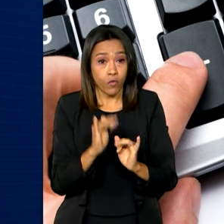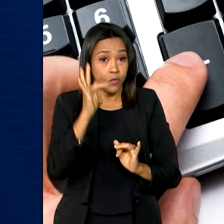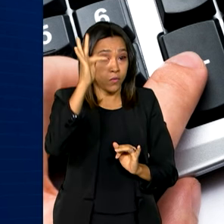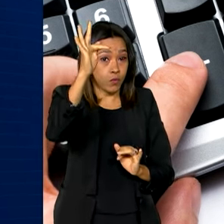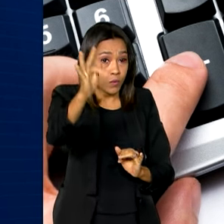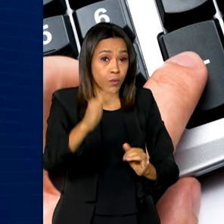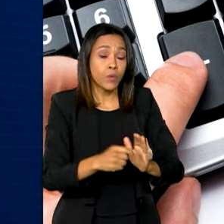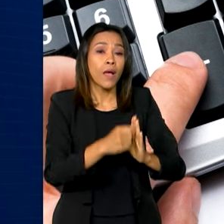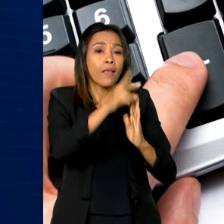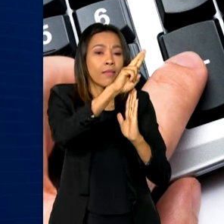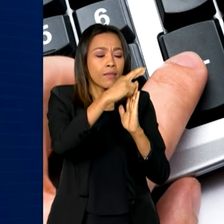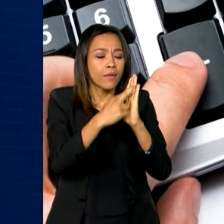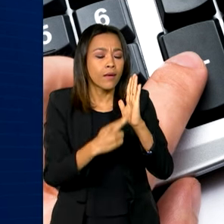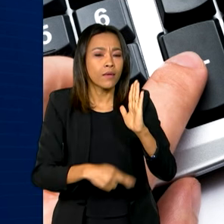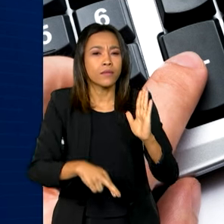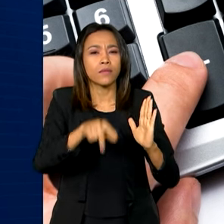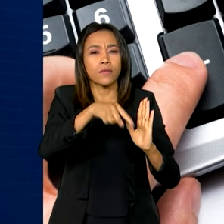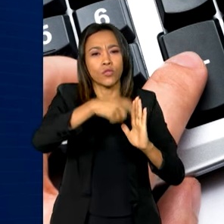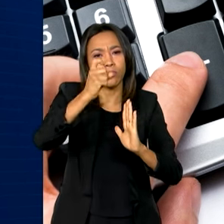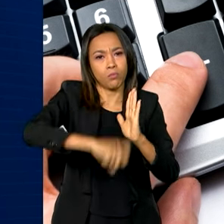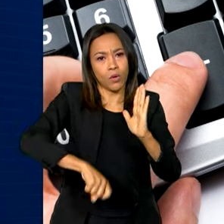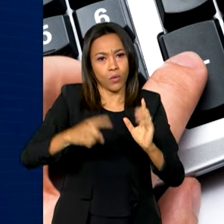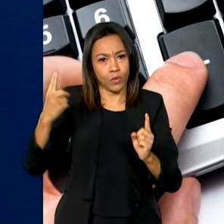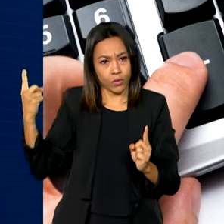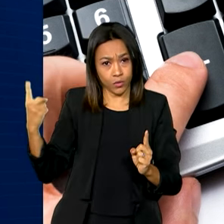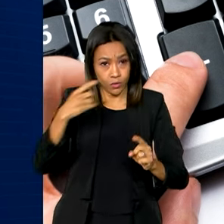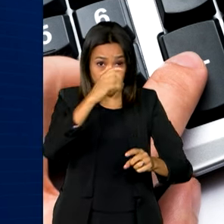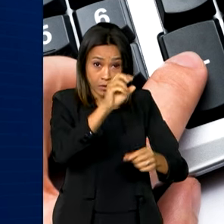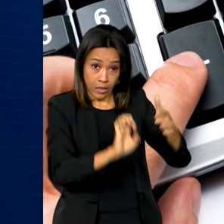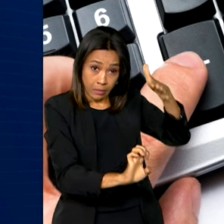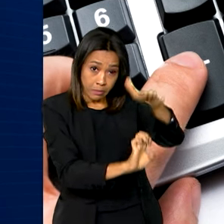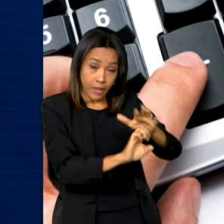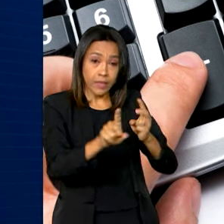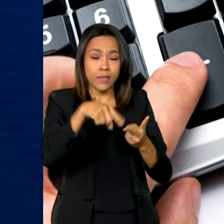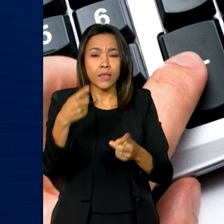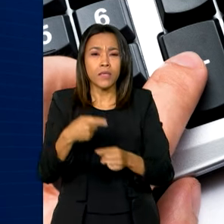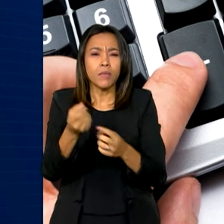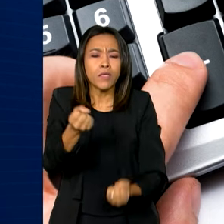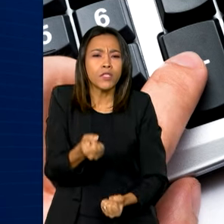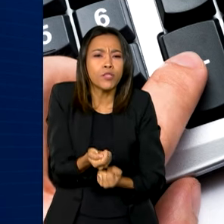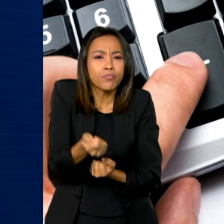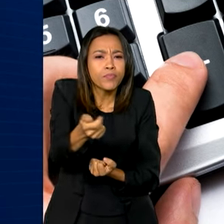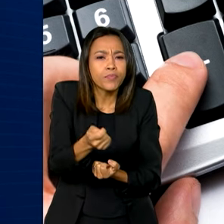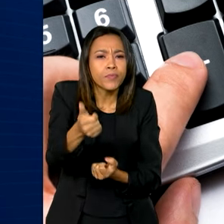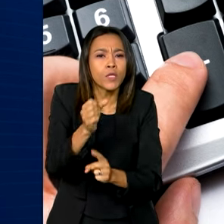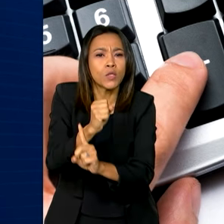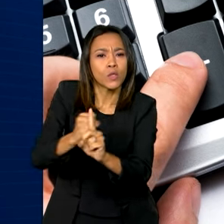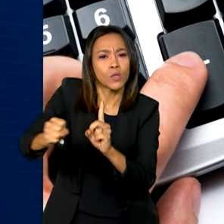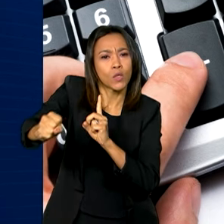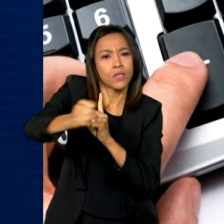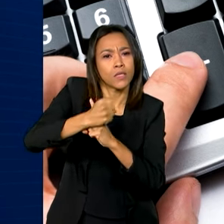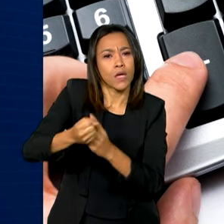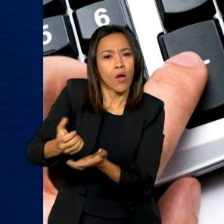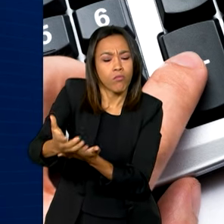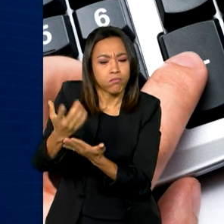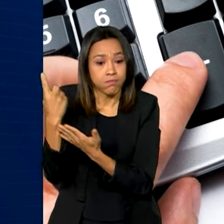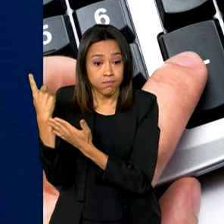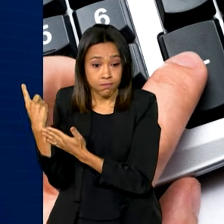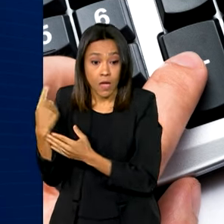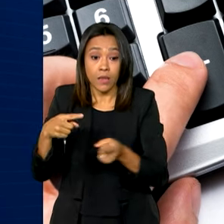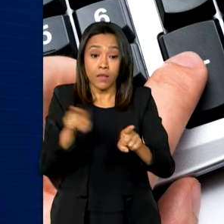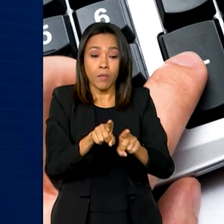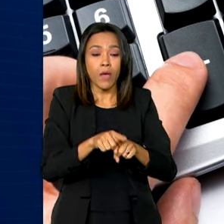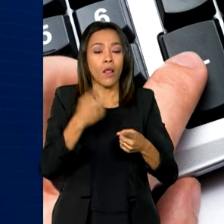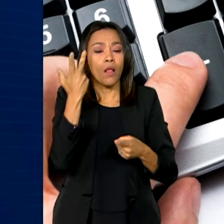de imposto de renda de pessoa jurídica e de contribuição social sobre o lucro líquido. Em condições